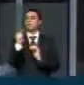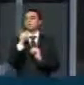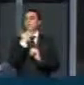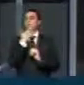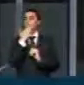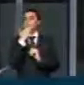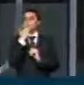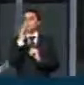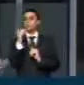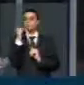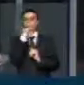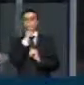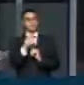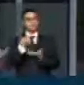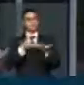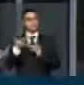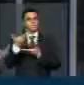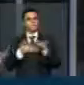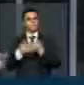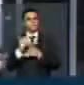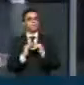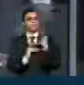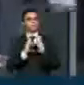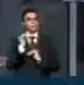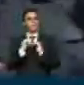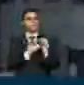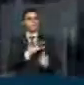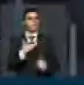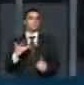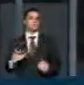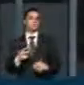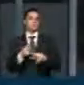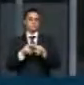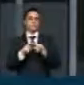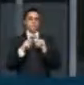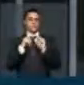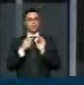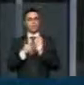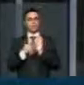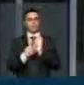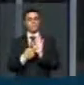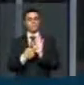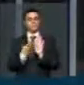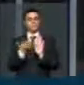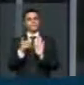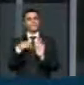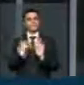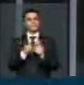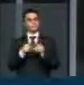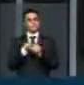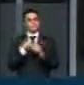integrativas em saúde. E é esse exemplo que nós trazemos aqui e queremos divulgar aqui nesse plenário.